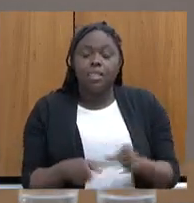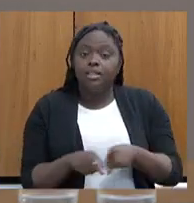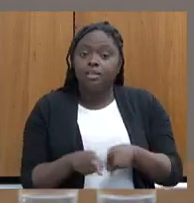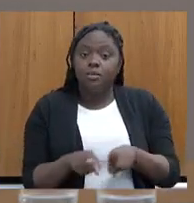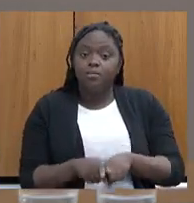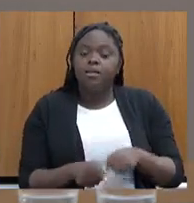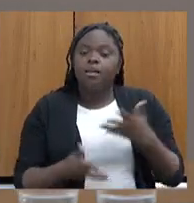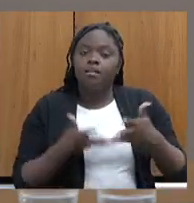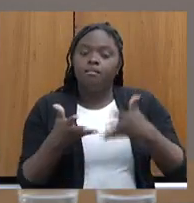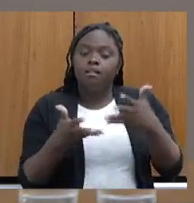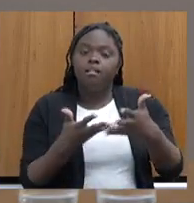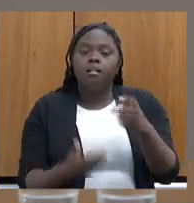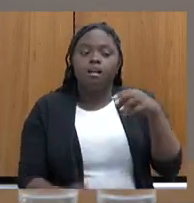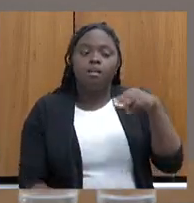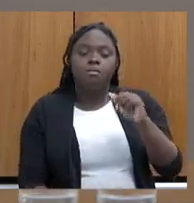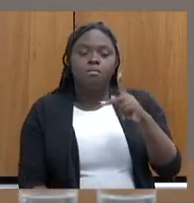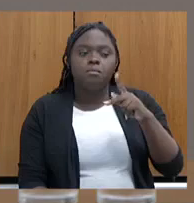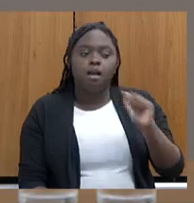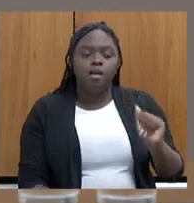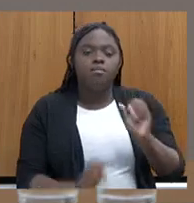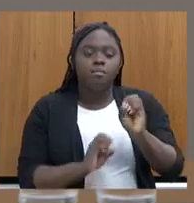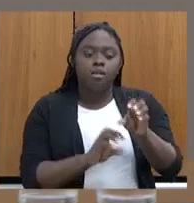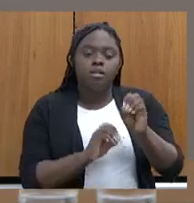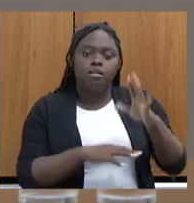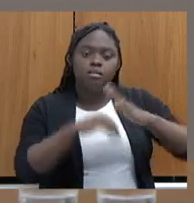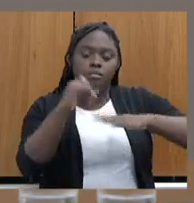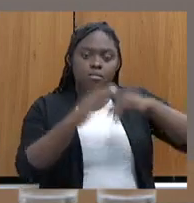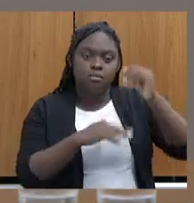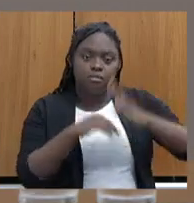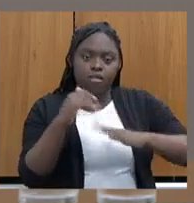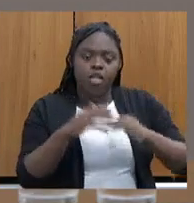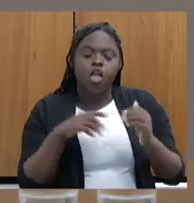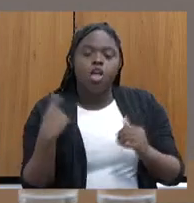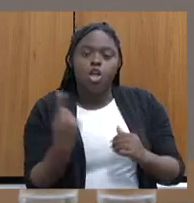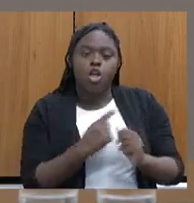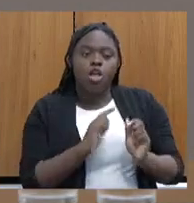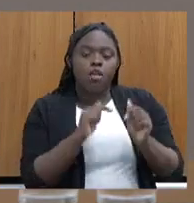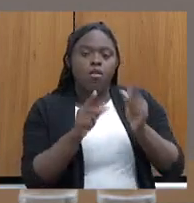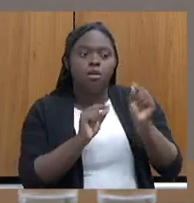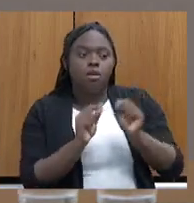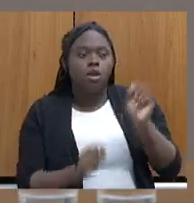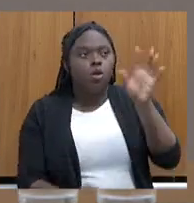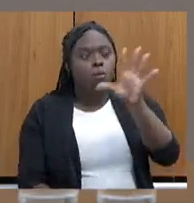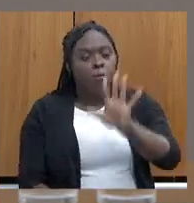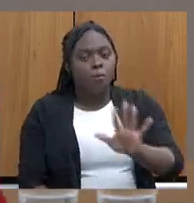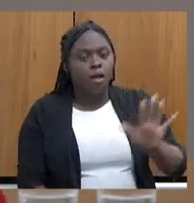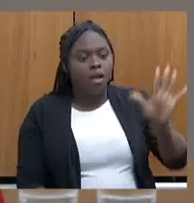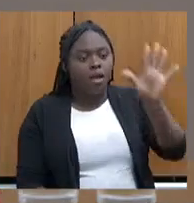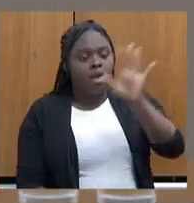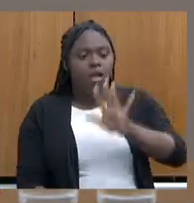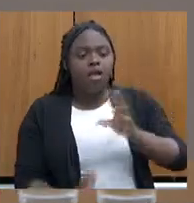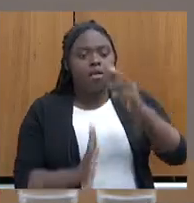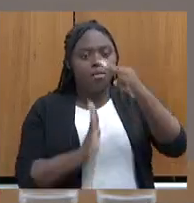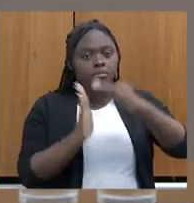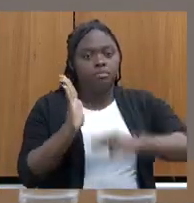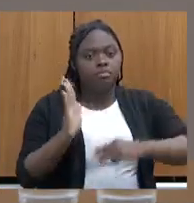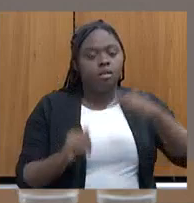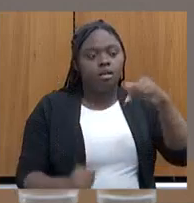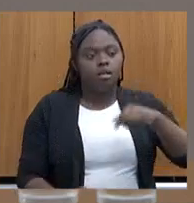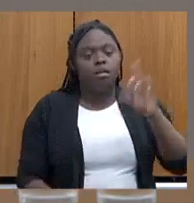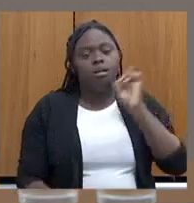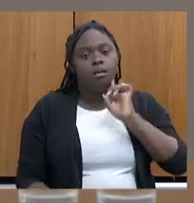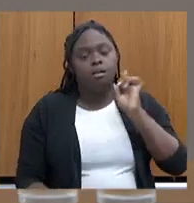falar no mapa de demanda por educação profissional, que nós fazemos um mapa numa metodologia criada em Minas Gerais e hoje